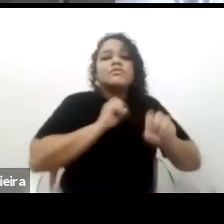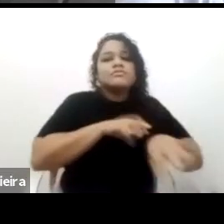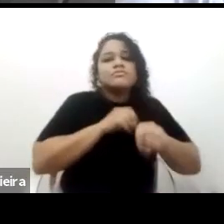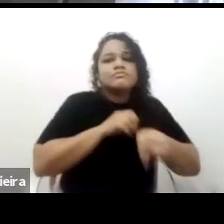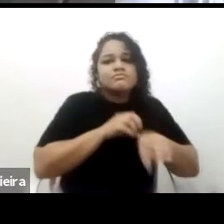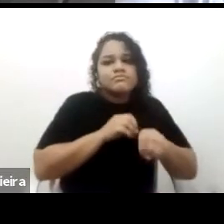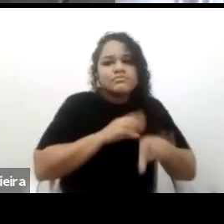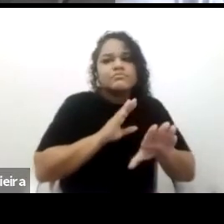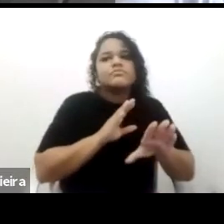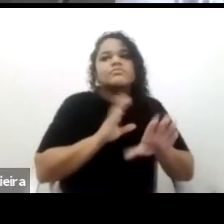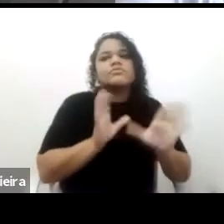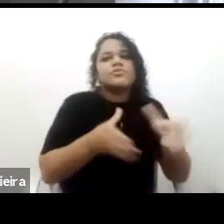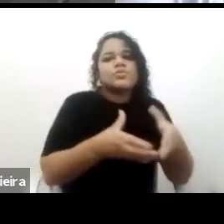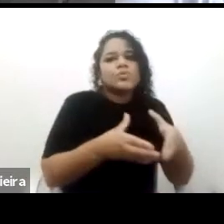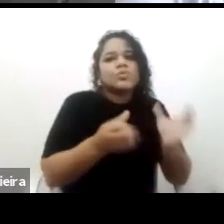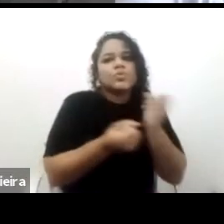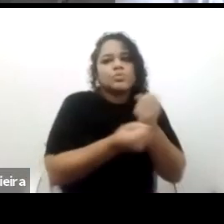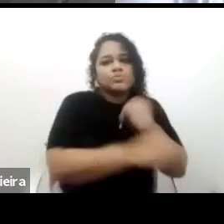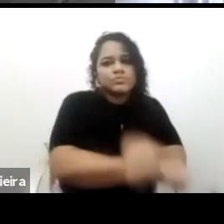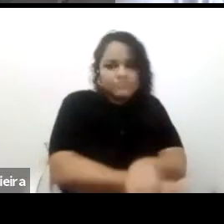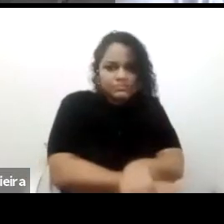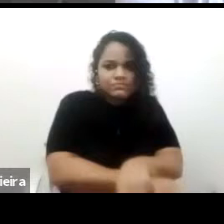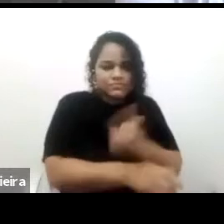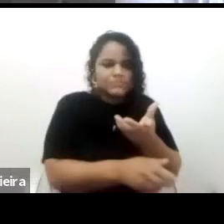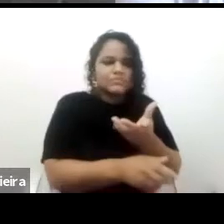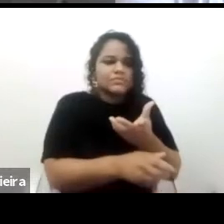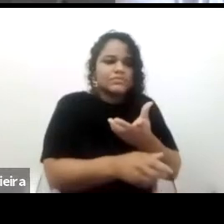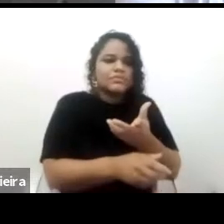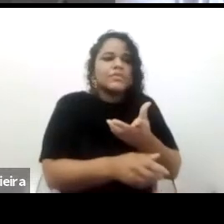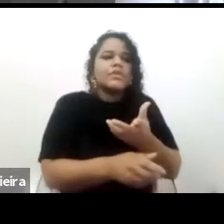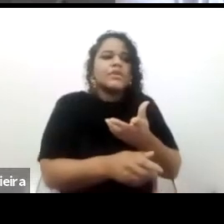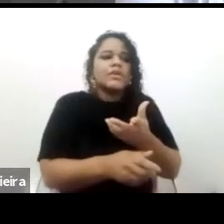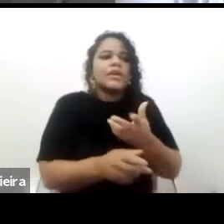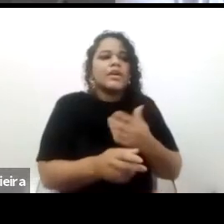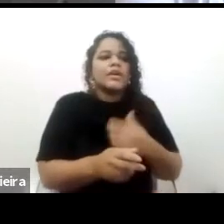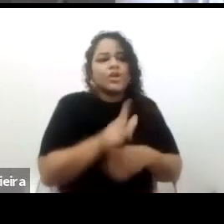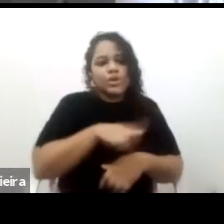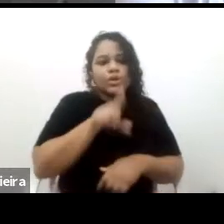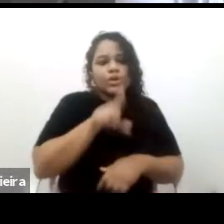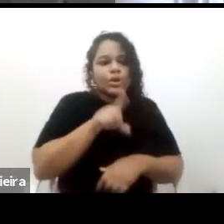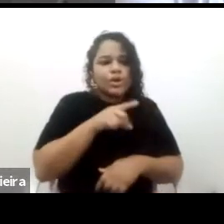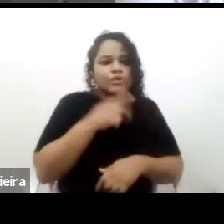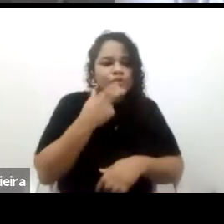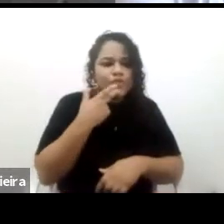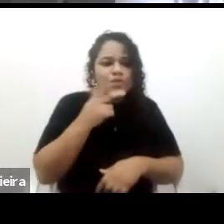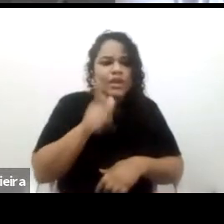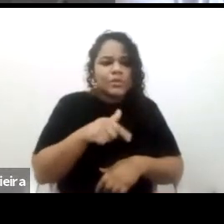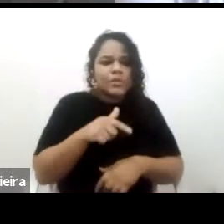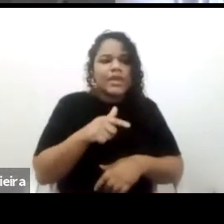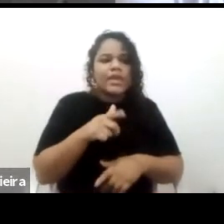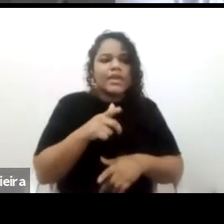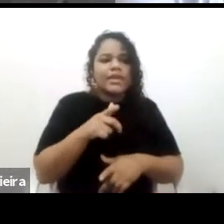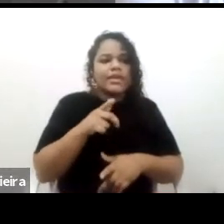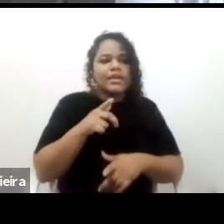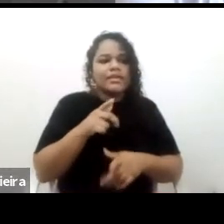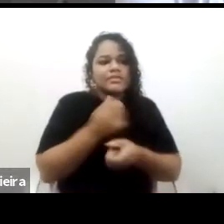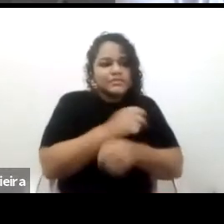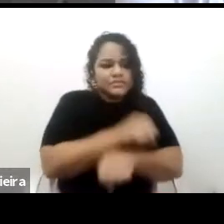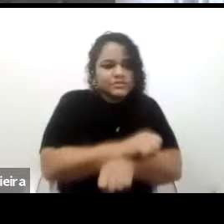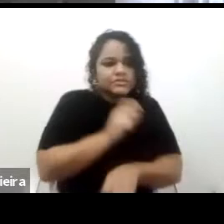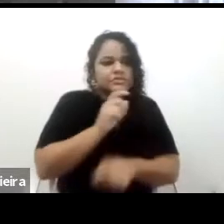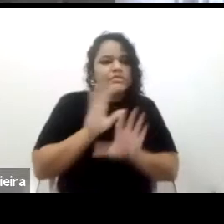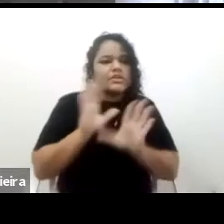eu estou falando, lógico, o escravo da etnia, que a gente pode pensar nos africanos e nos seus